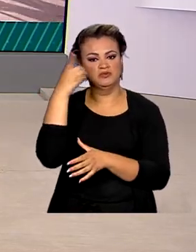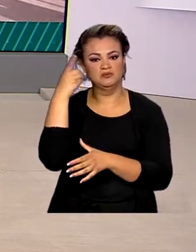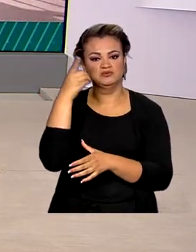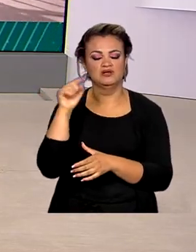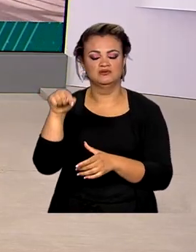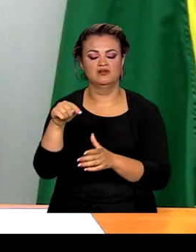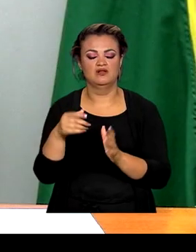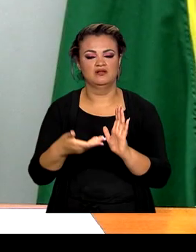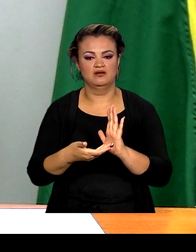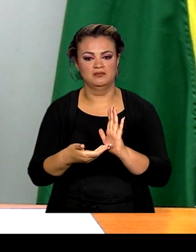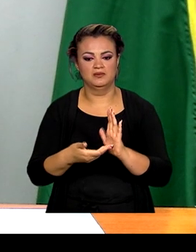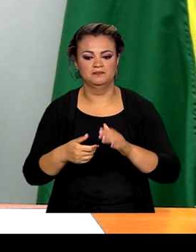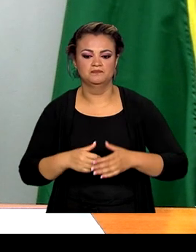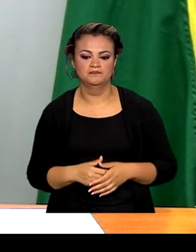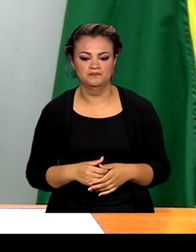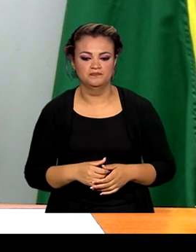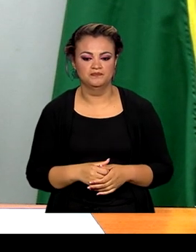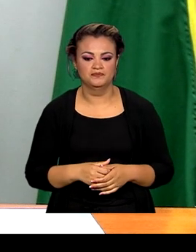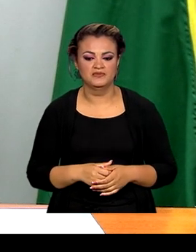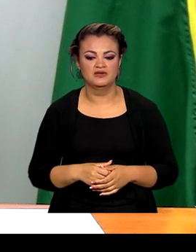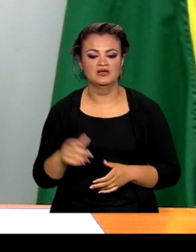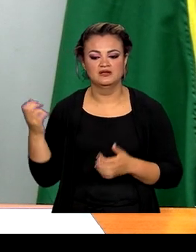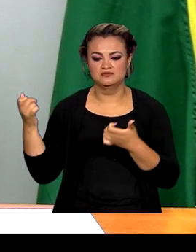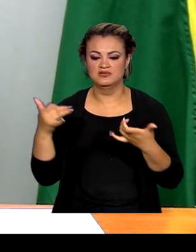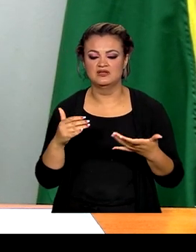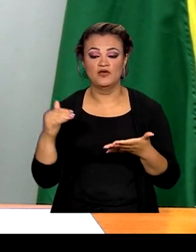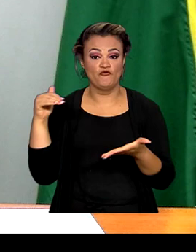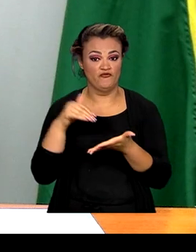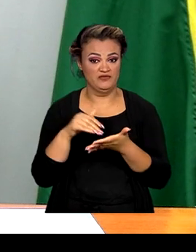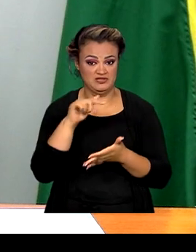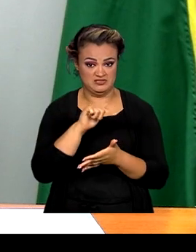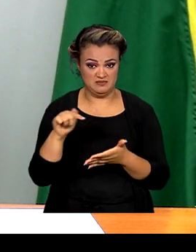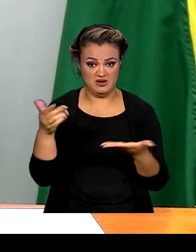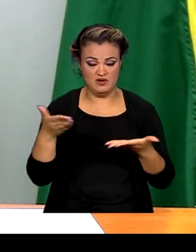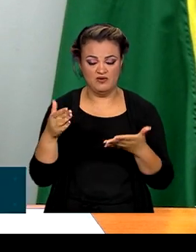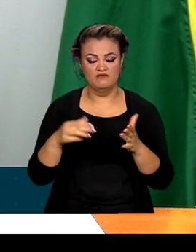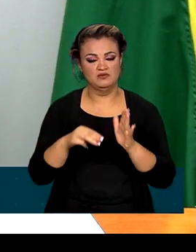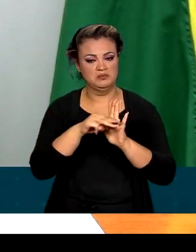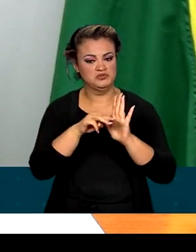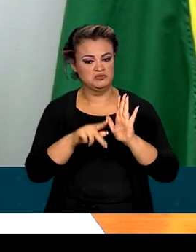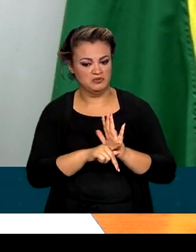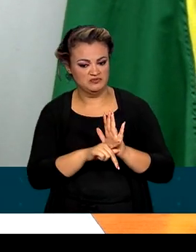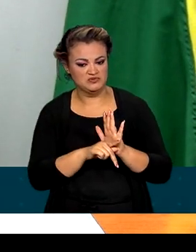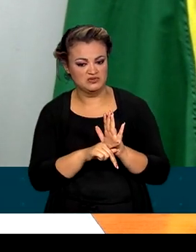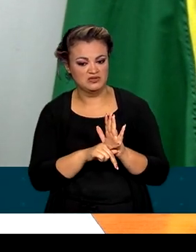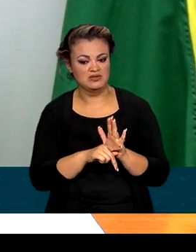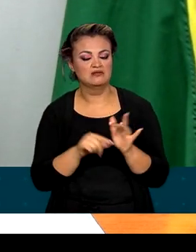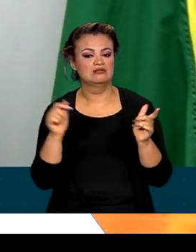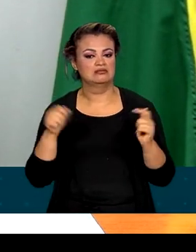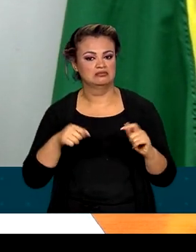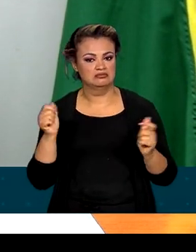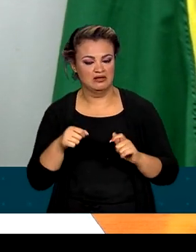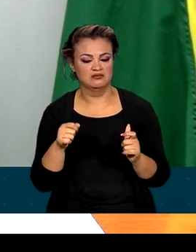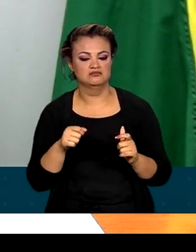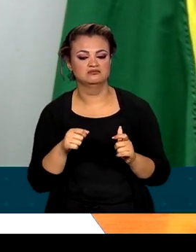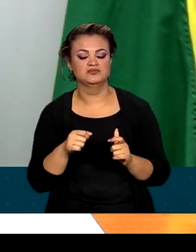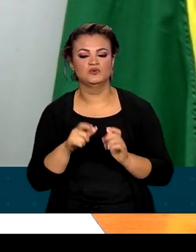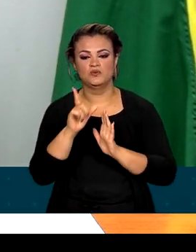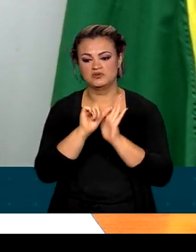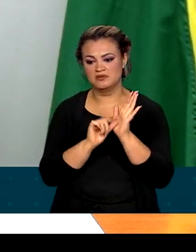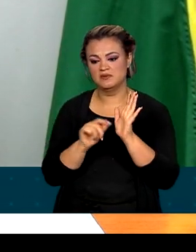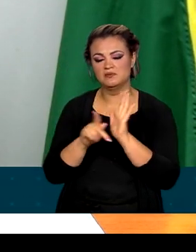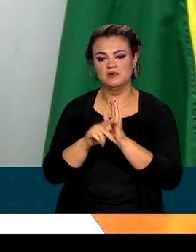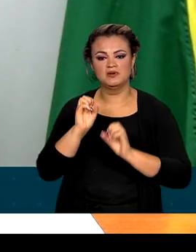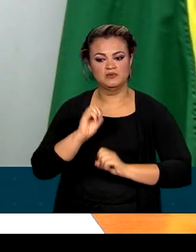Câmara. Até o final desta semana nós teremos uma medida provisória que abrirá espaço no orçamento da